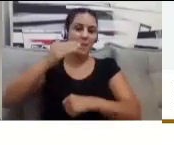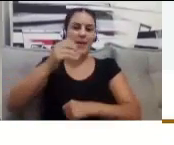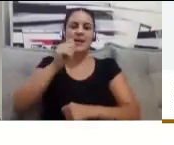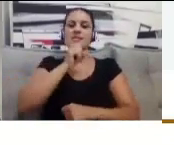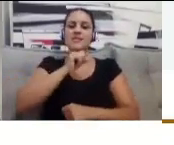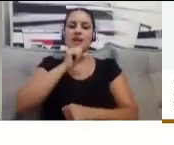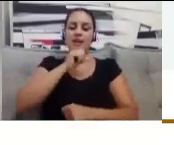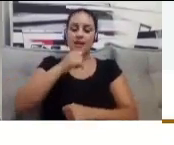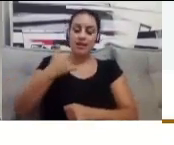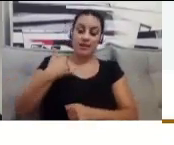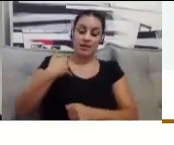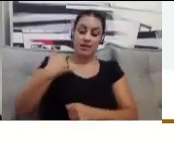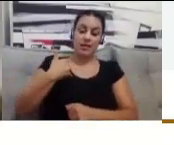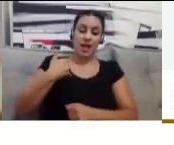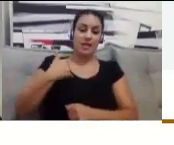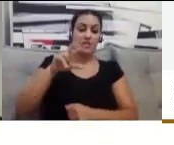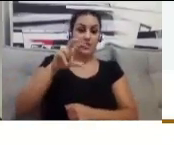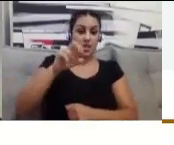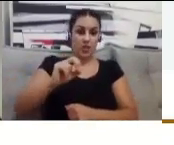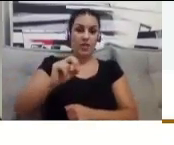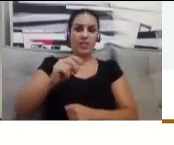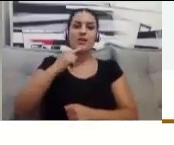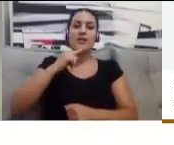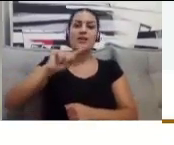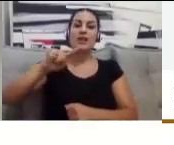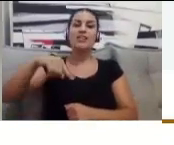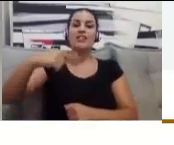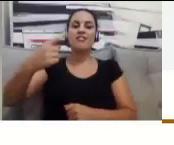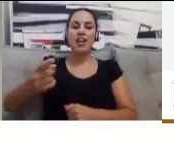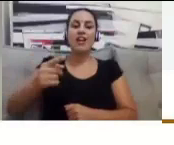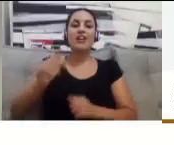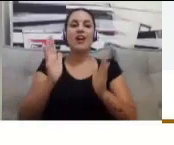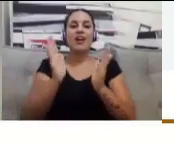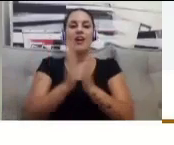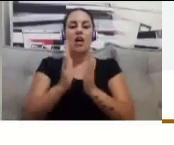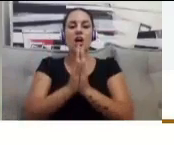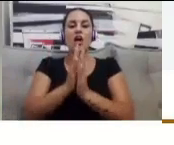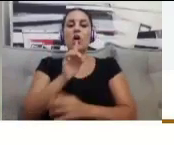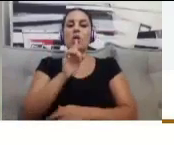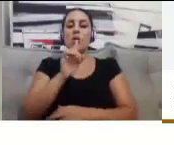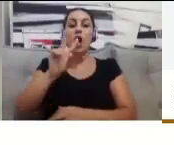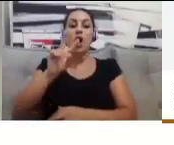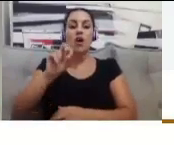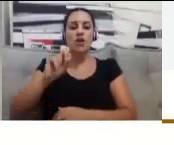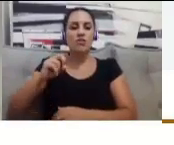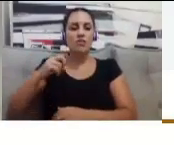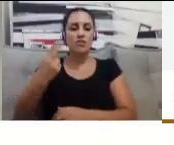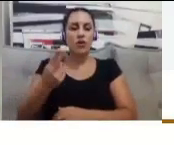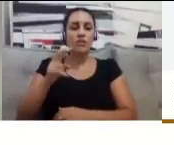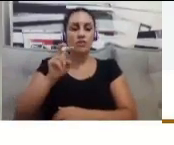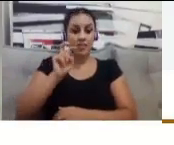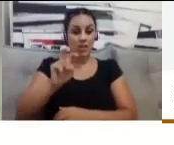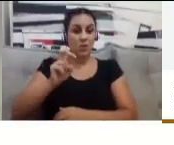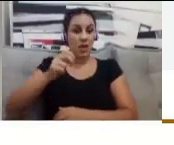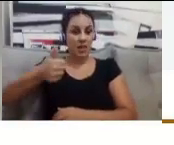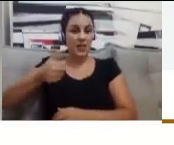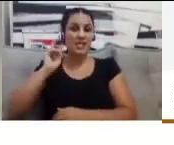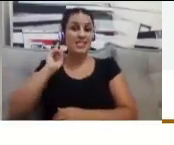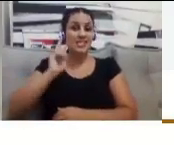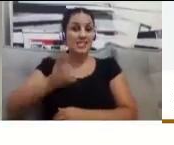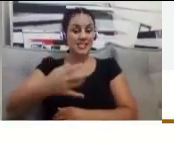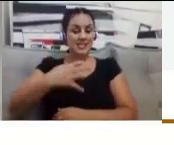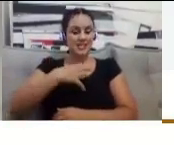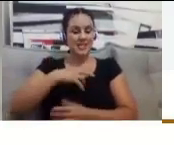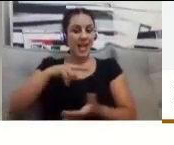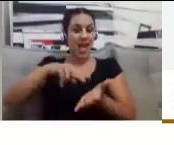completa 51 e não desanimo de aprender. Estou na área da educação e tem